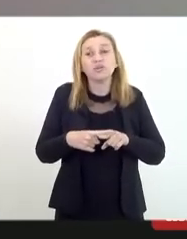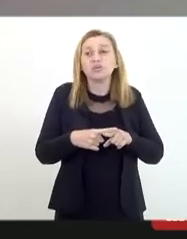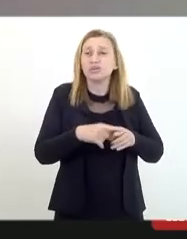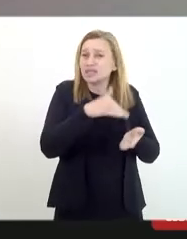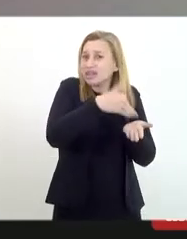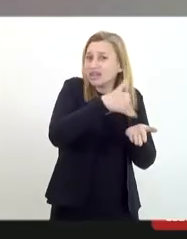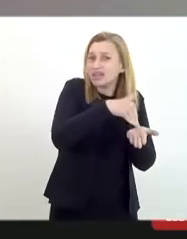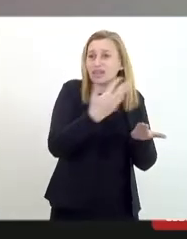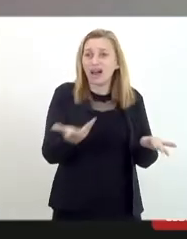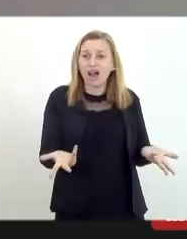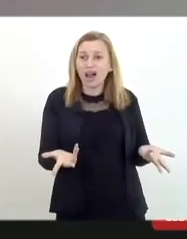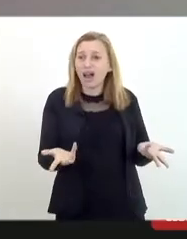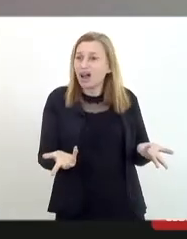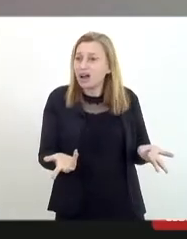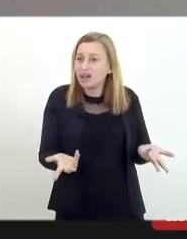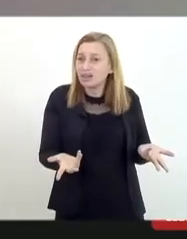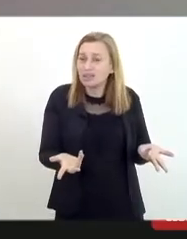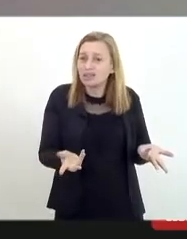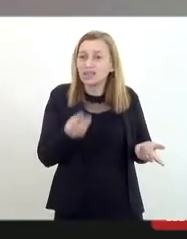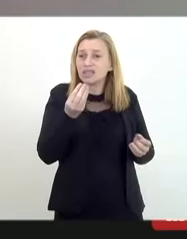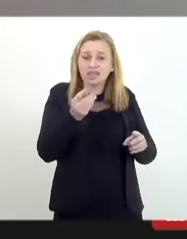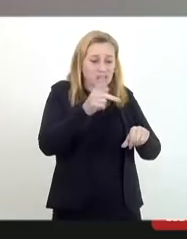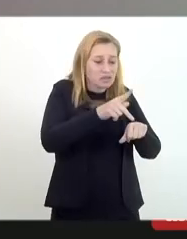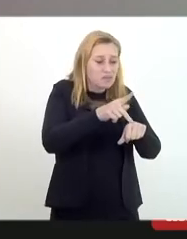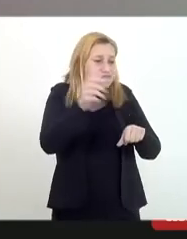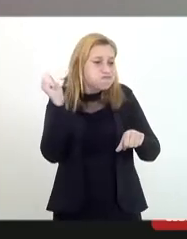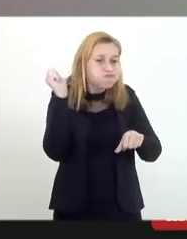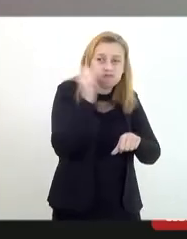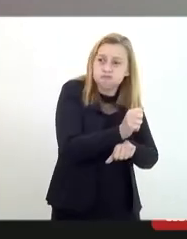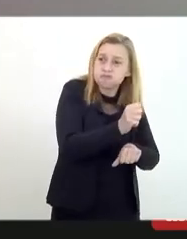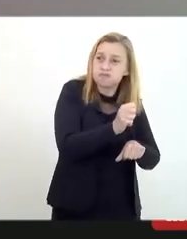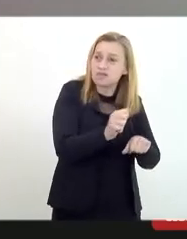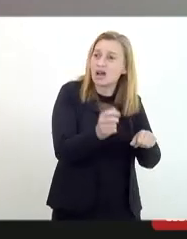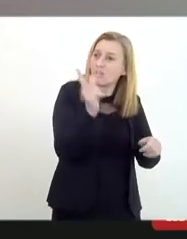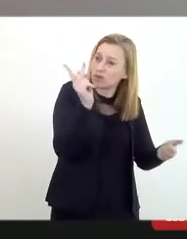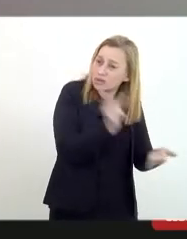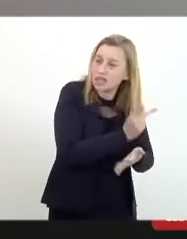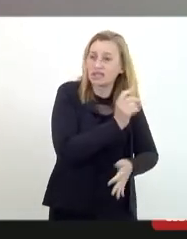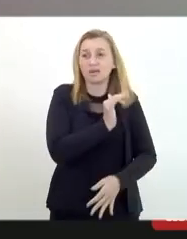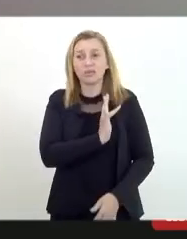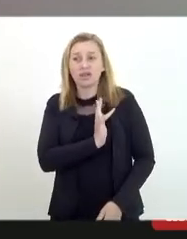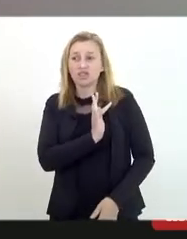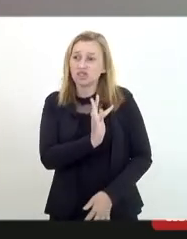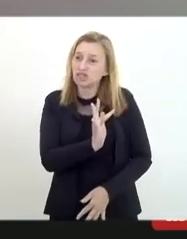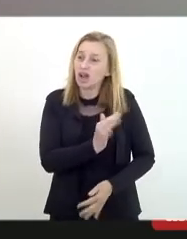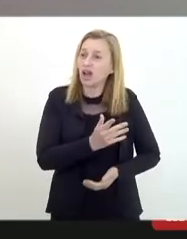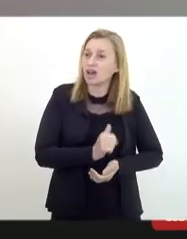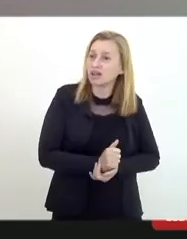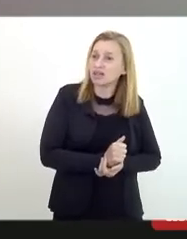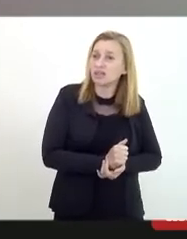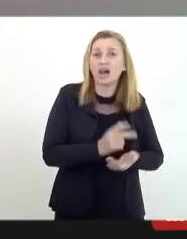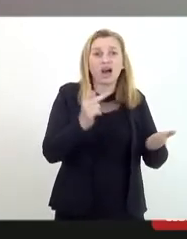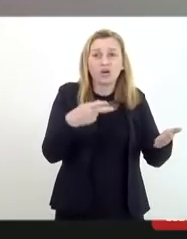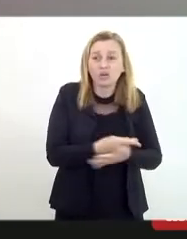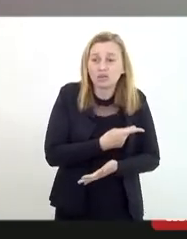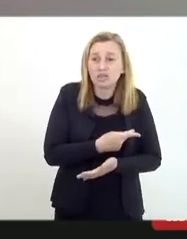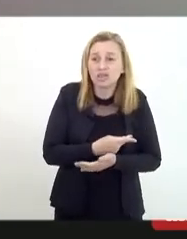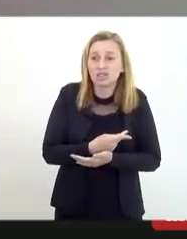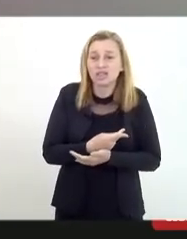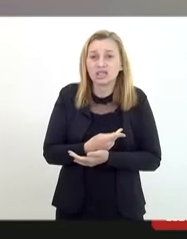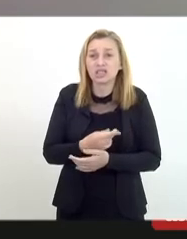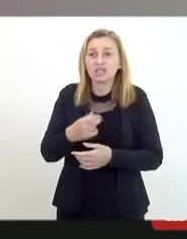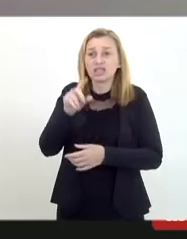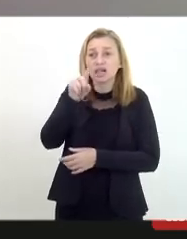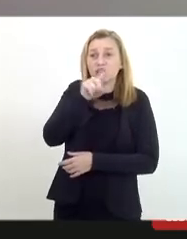se esses incêndios, esses apedrejamentos que ocorrem na bachada, ocorrem na periferia, no sul-bulso, se lhe acontecessem na Zona Sul,